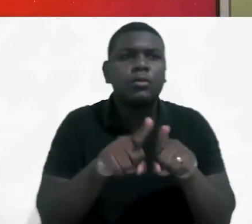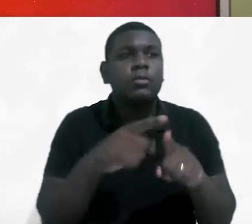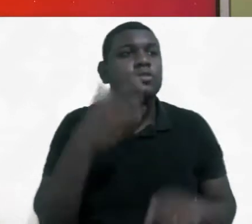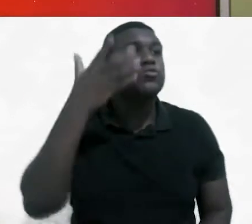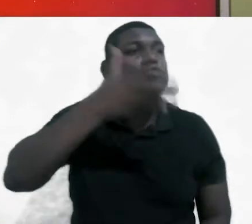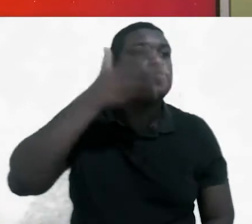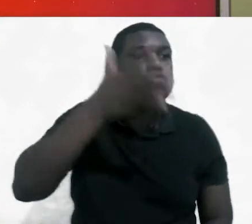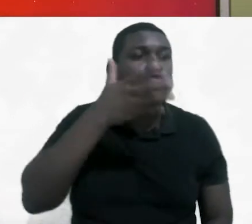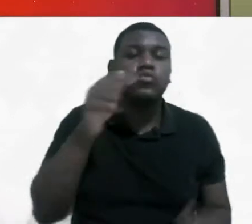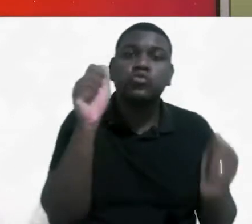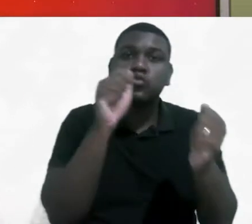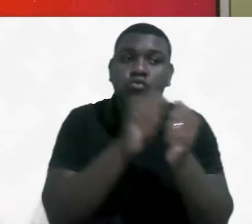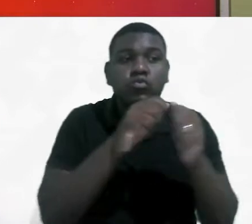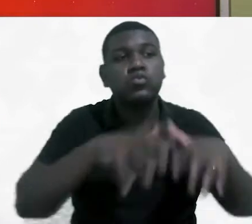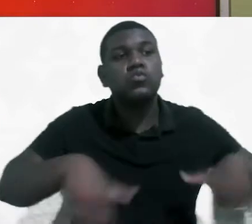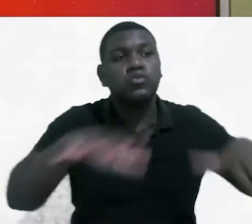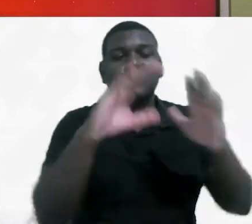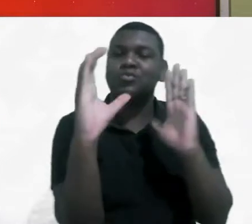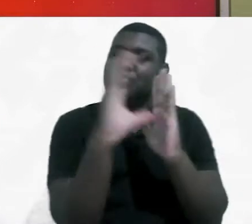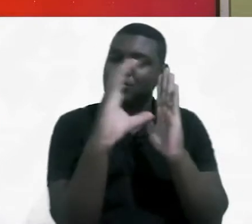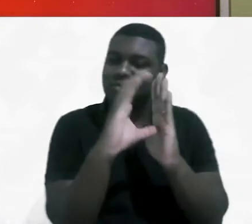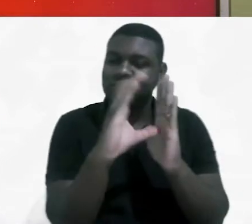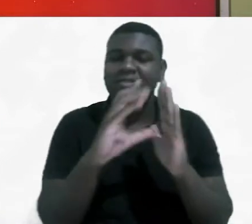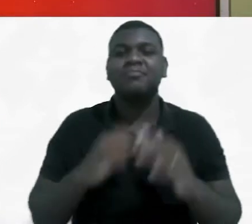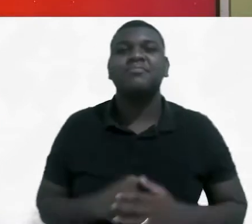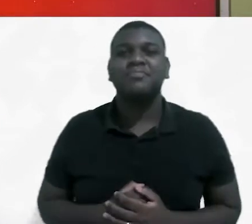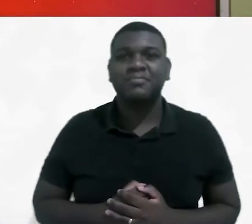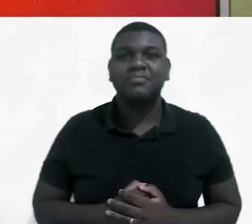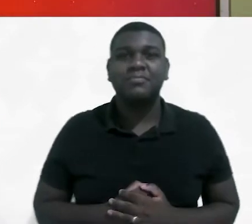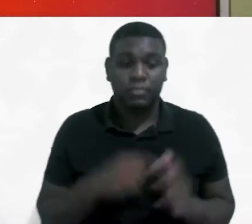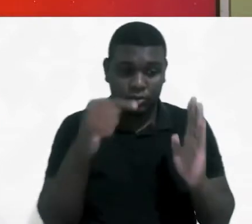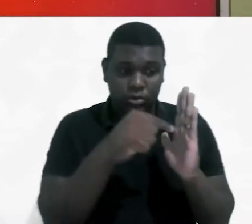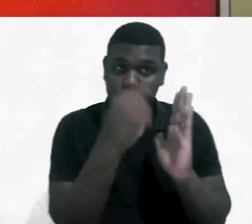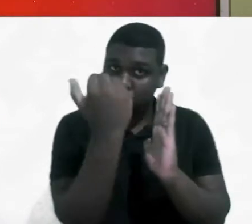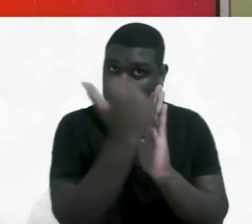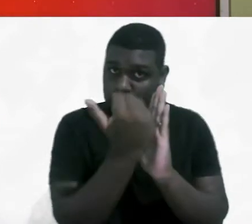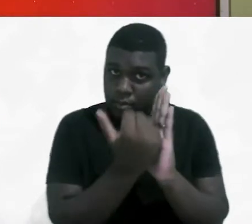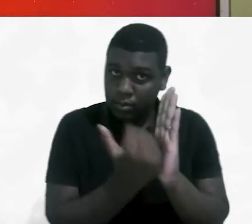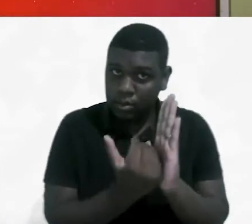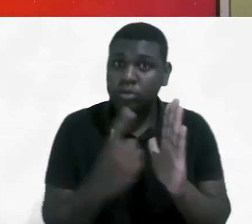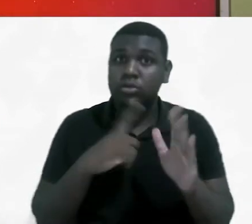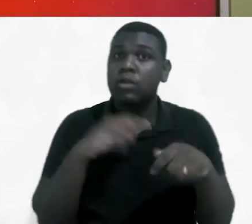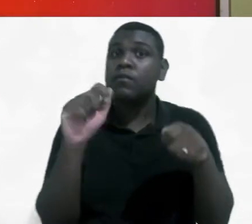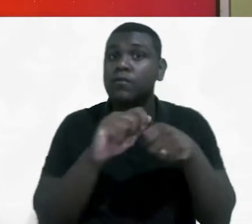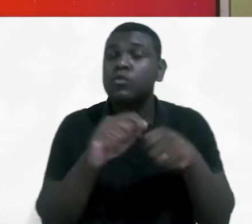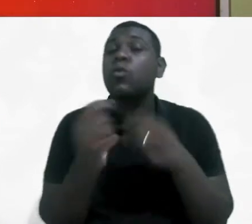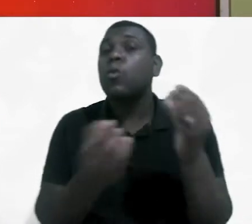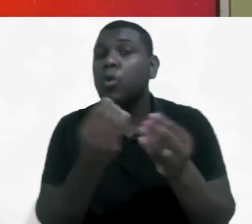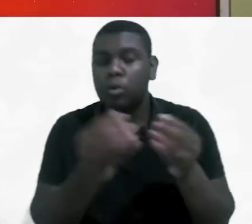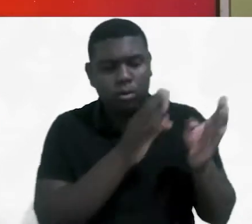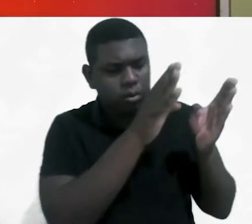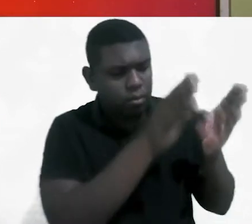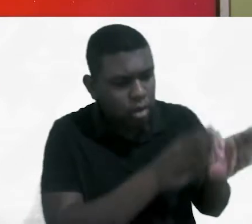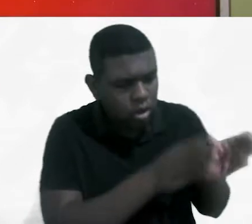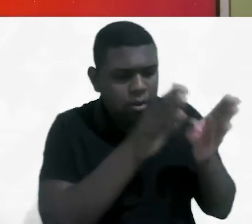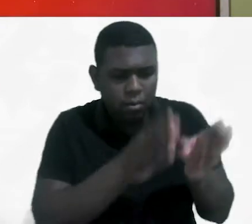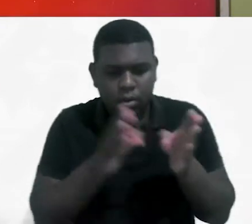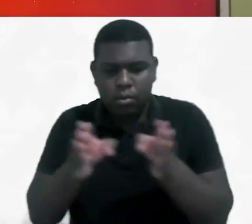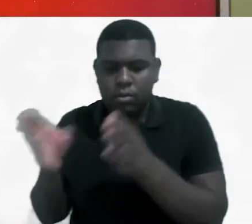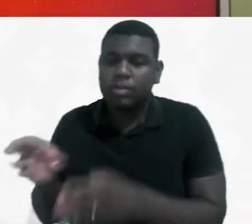realização de consulta e audiência públicas com a comunidade. O plano será